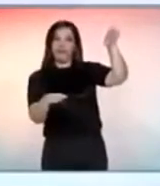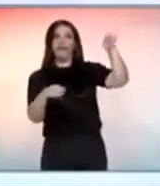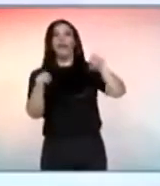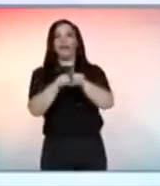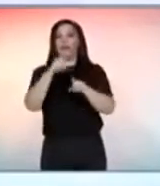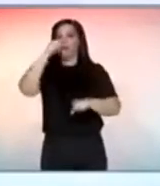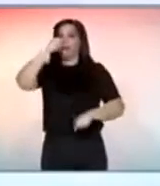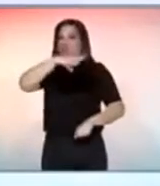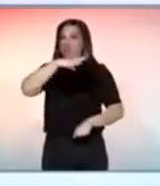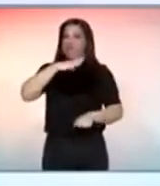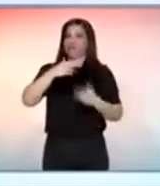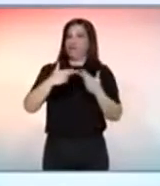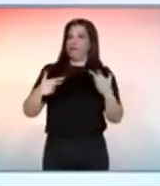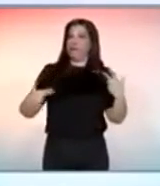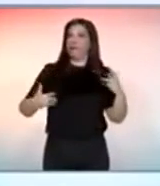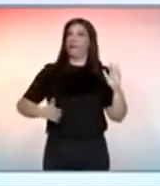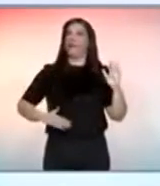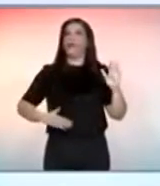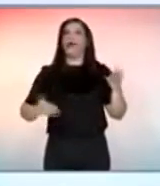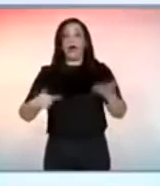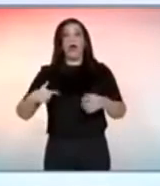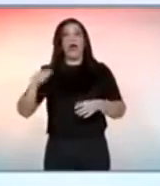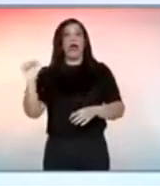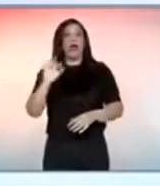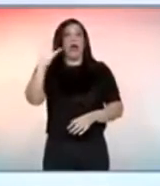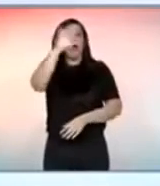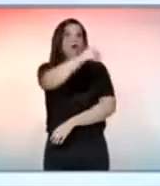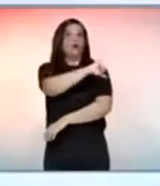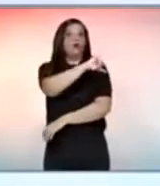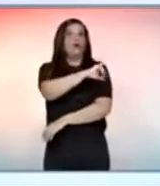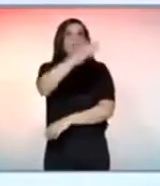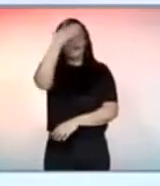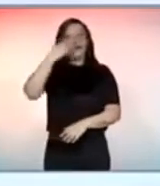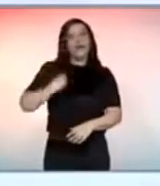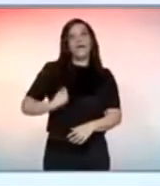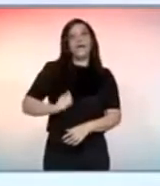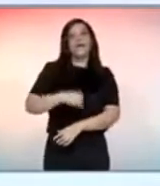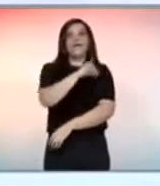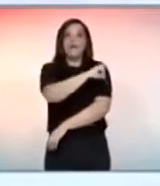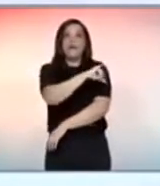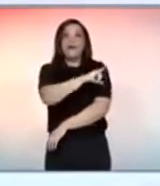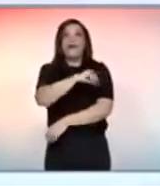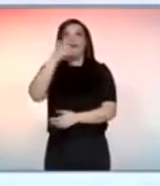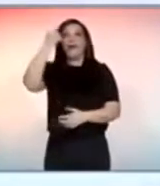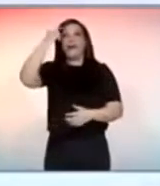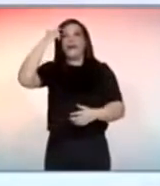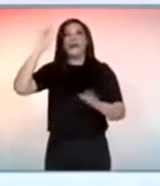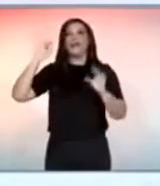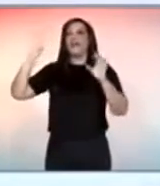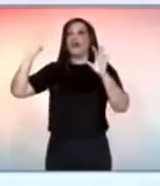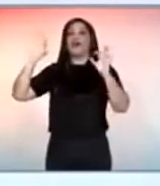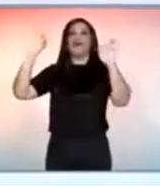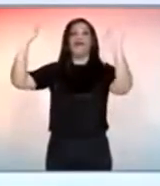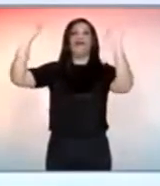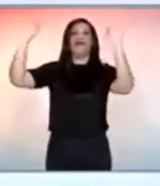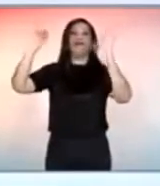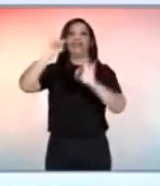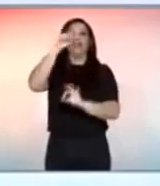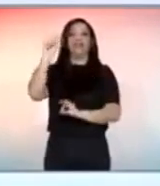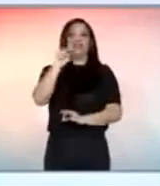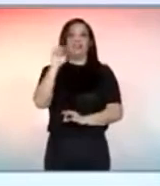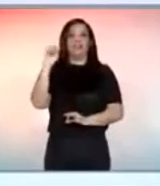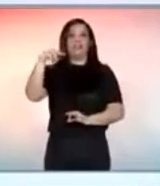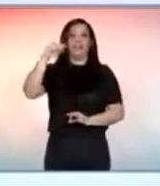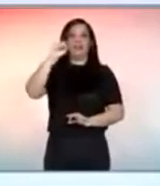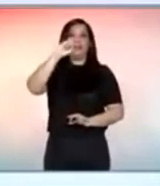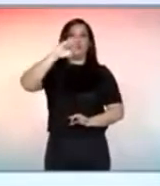violenta. É uma das cidades mais caras do mundo. Quem vive aqui no Rio de Janeiro tem a impressão que a cidade acaba no outono rebolso, como se não existisse vida para lá. Então isso